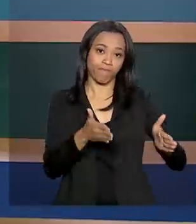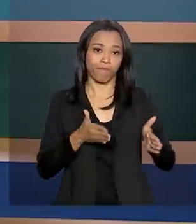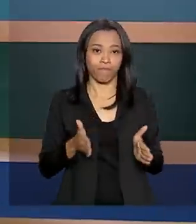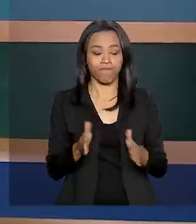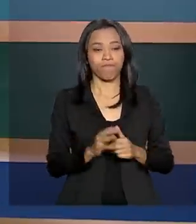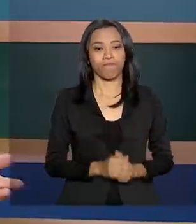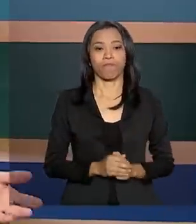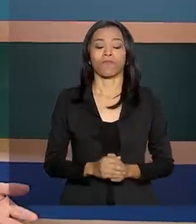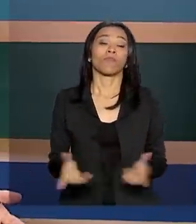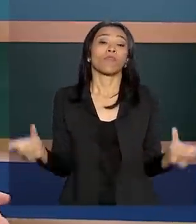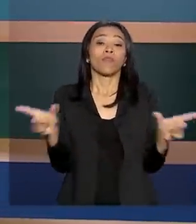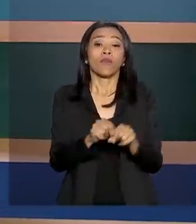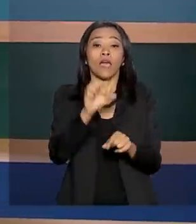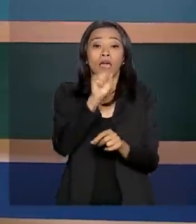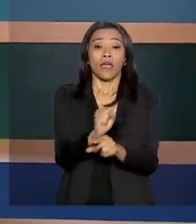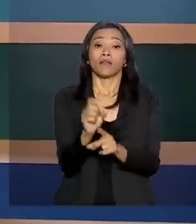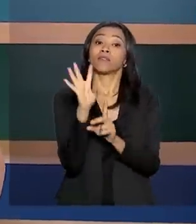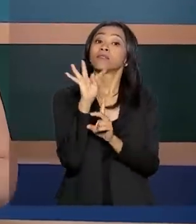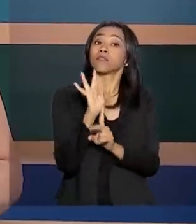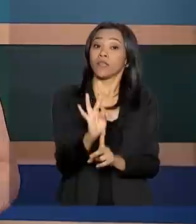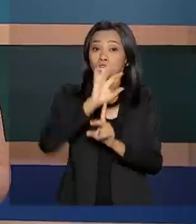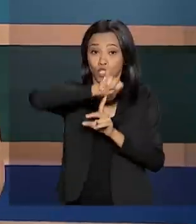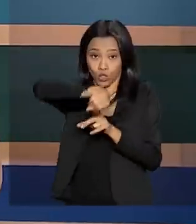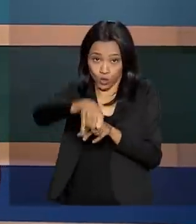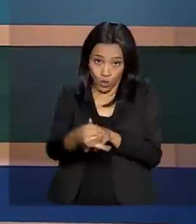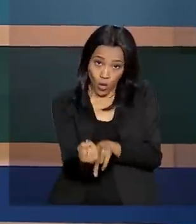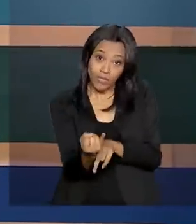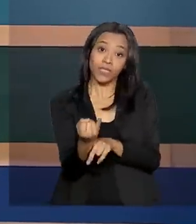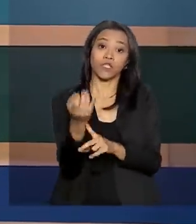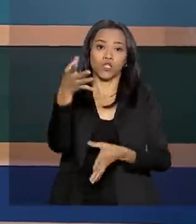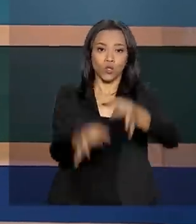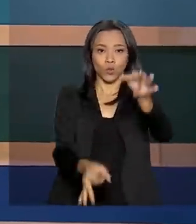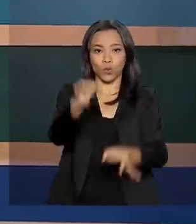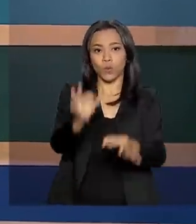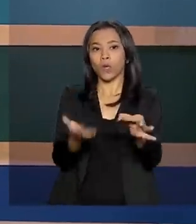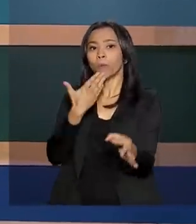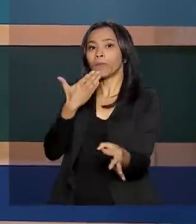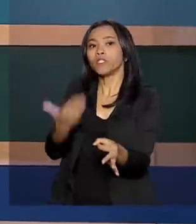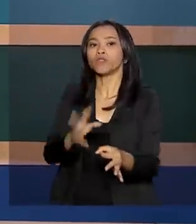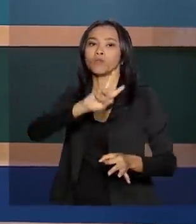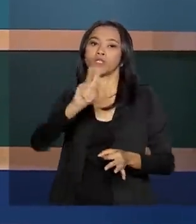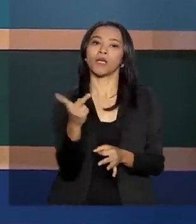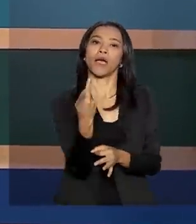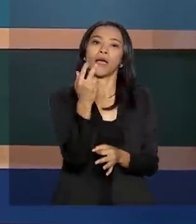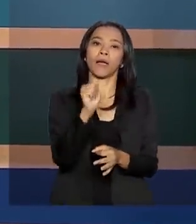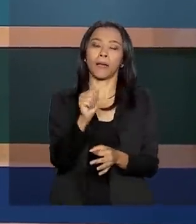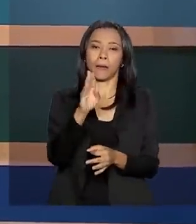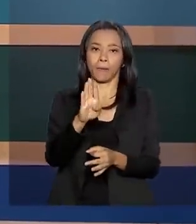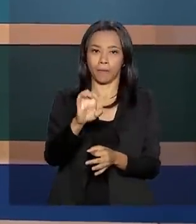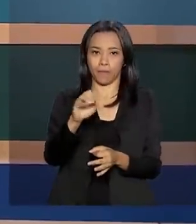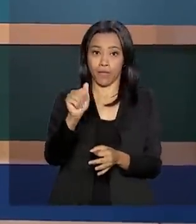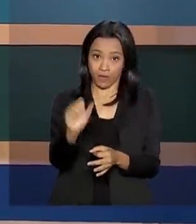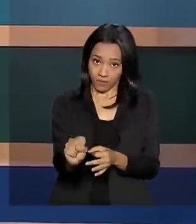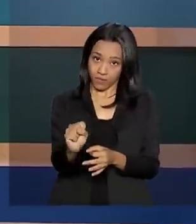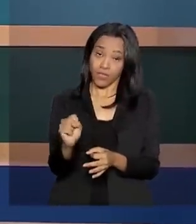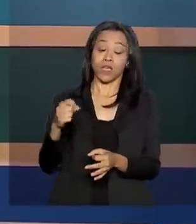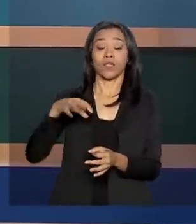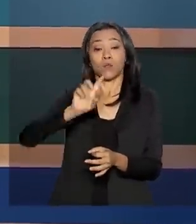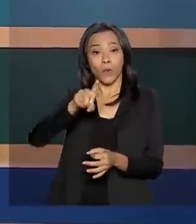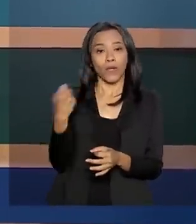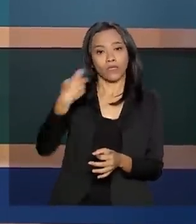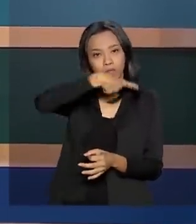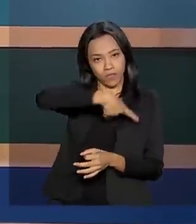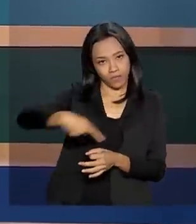O Superior Tribunal de Justiça julga hoje o pedido de habeas corpus do ex-presidente Michel Temer, que está preso desde a semana passada por